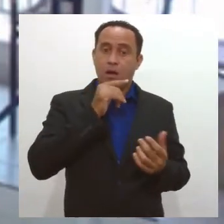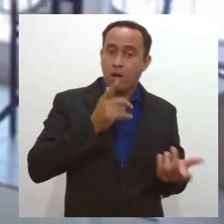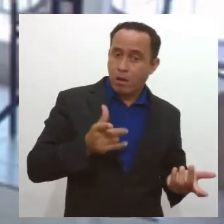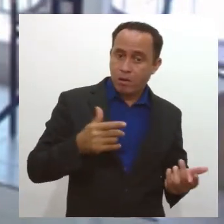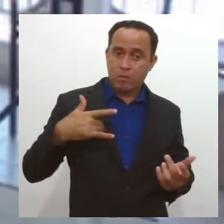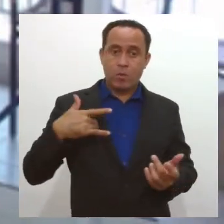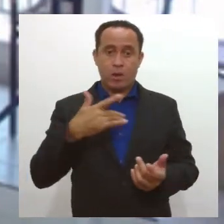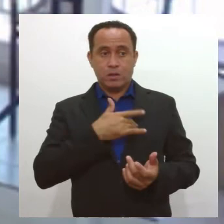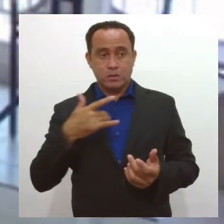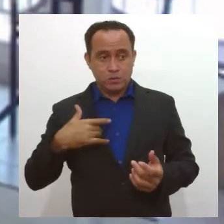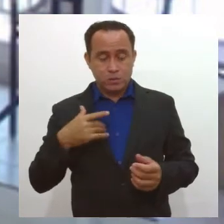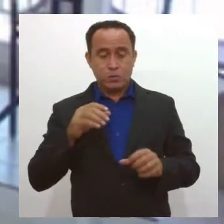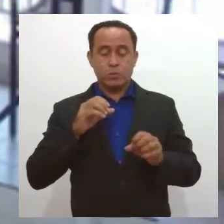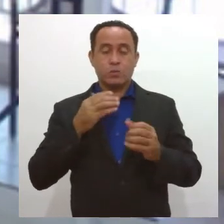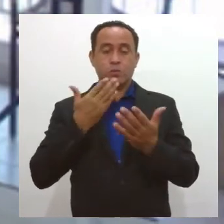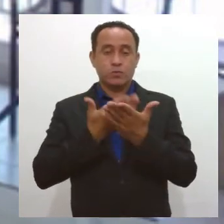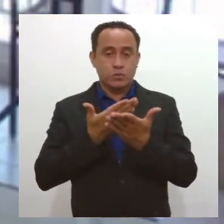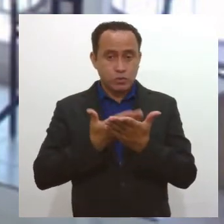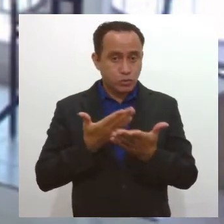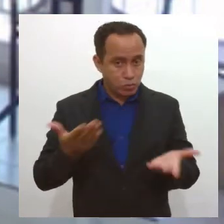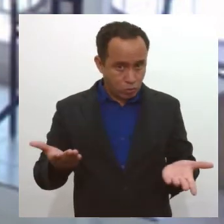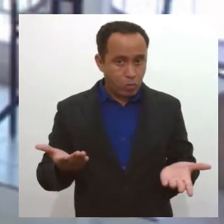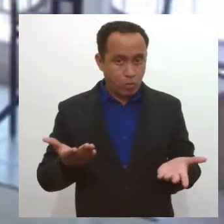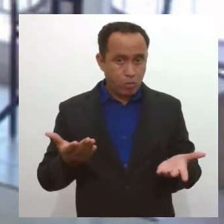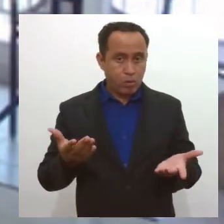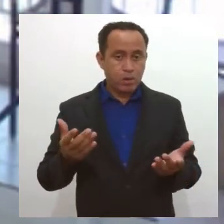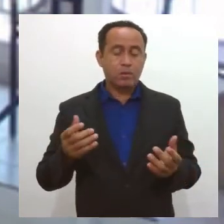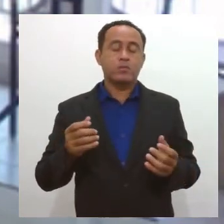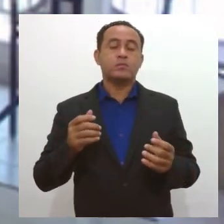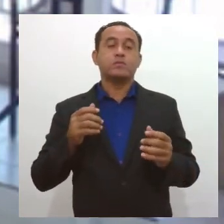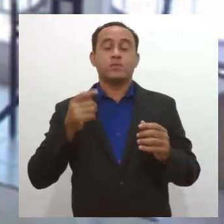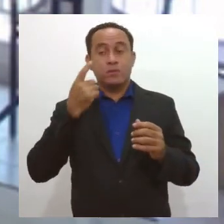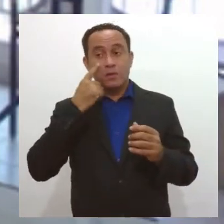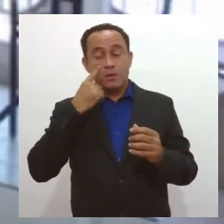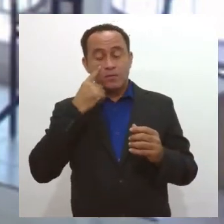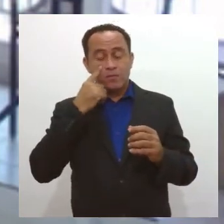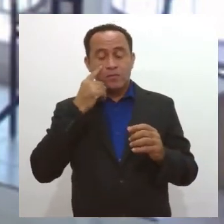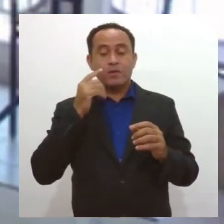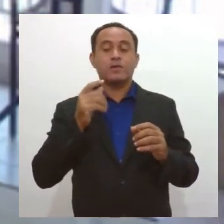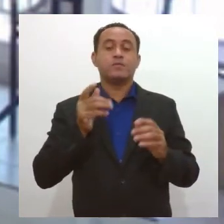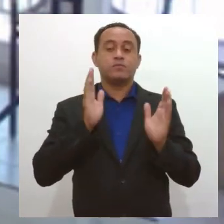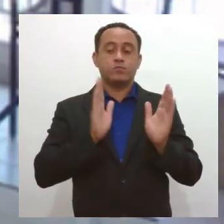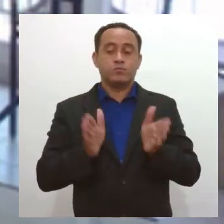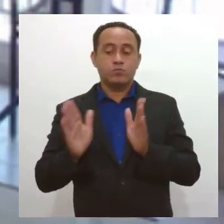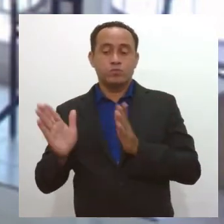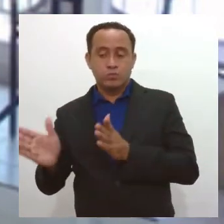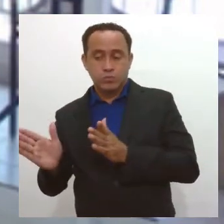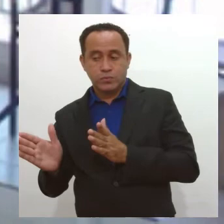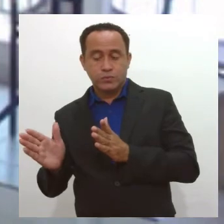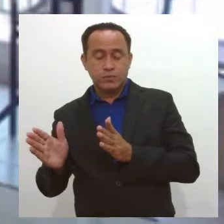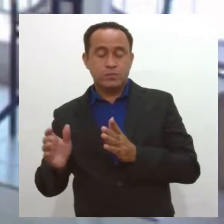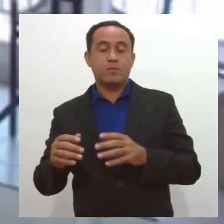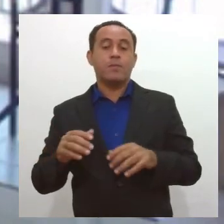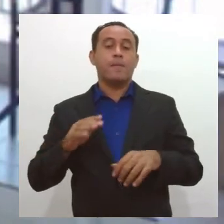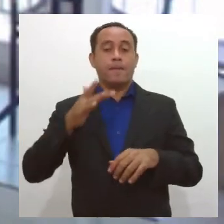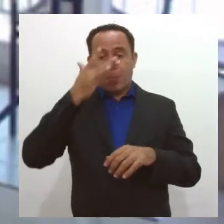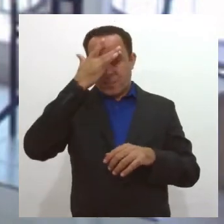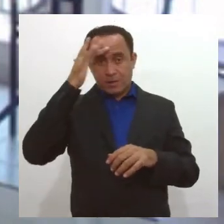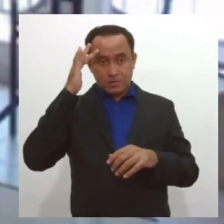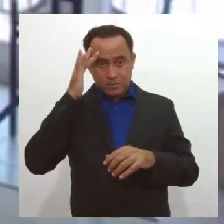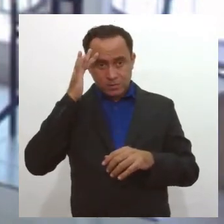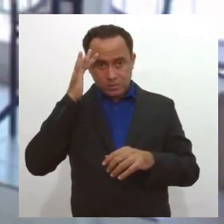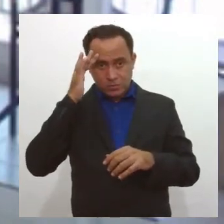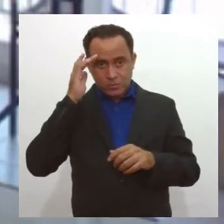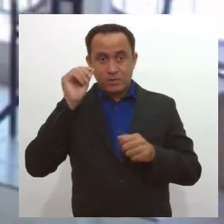saúde, educação. Fora isso, tem que realmente cortar ou, se possível, eliminar. Para aquelas pessoas que, mesmo